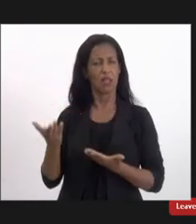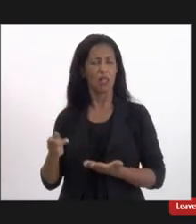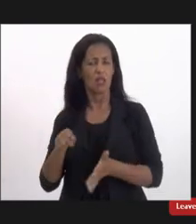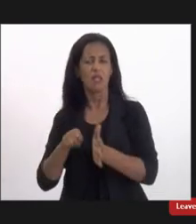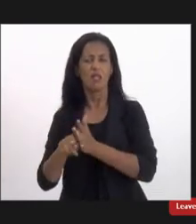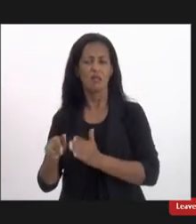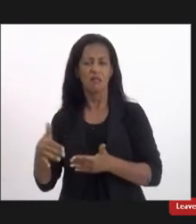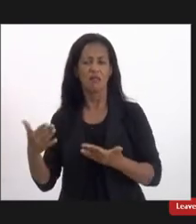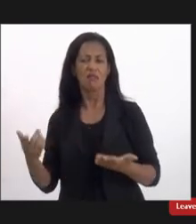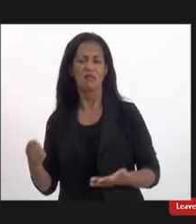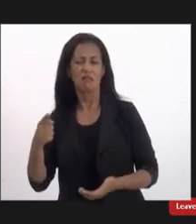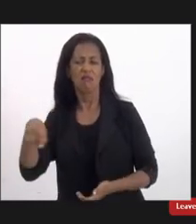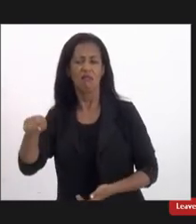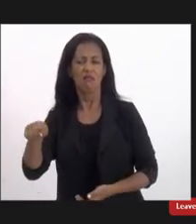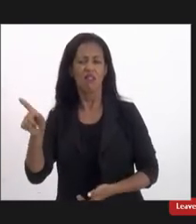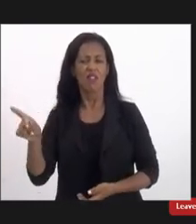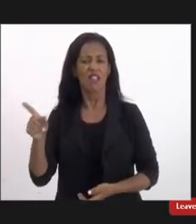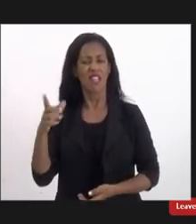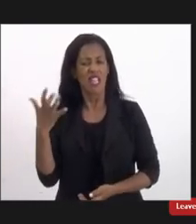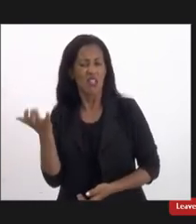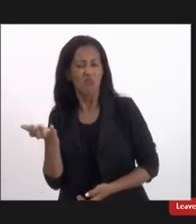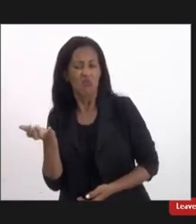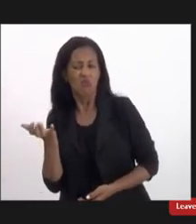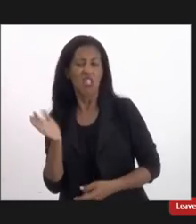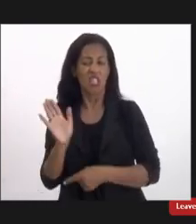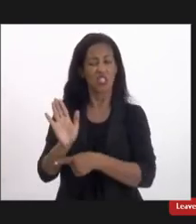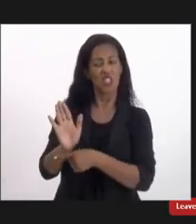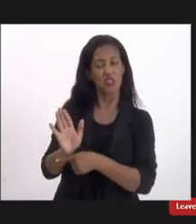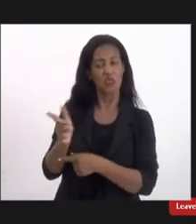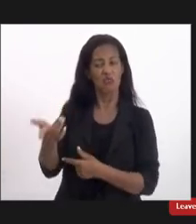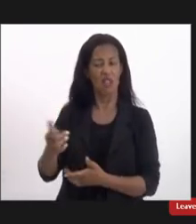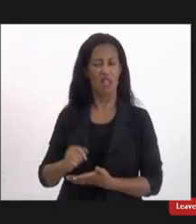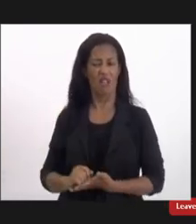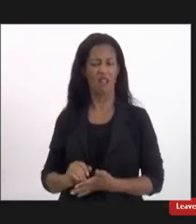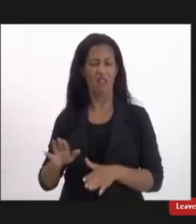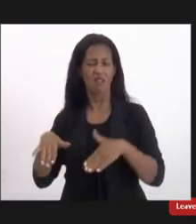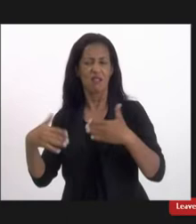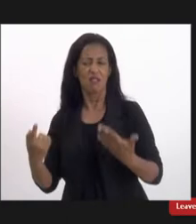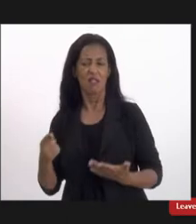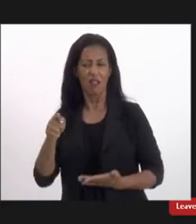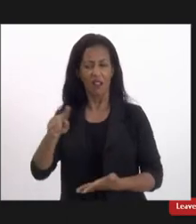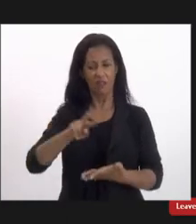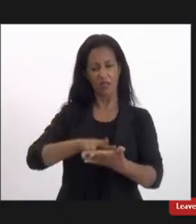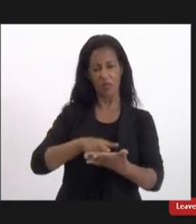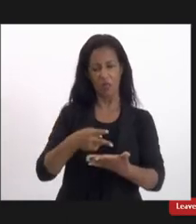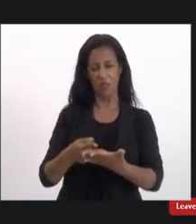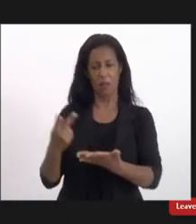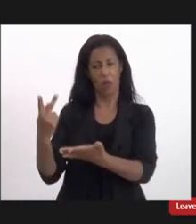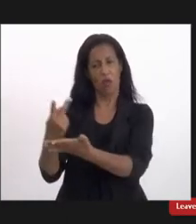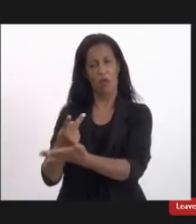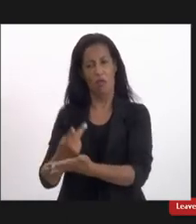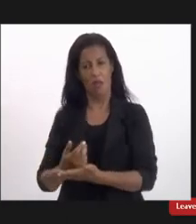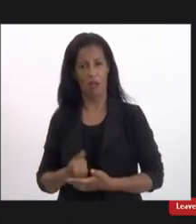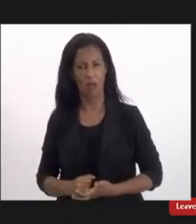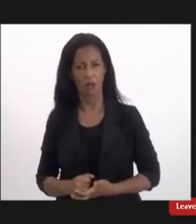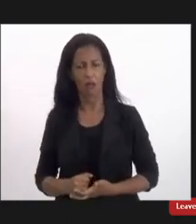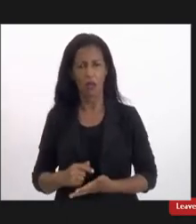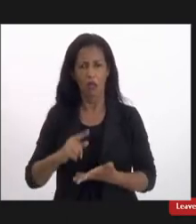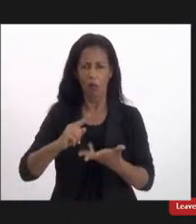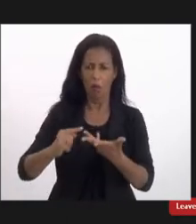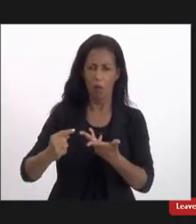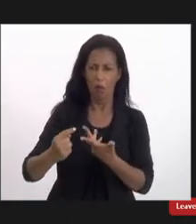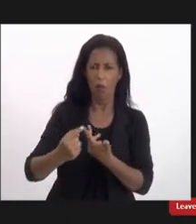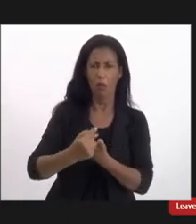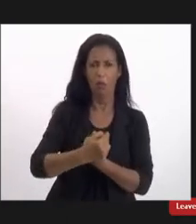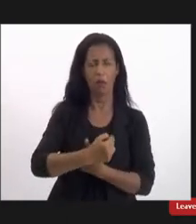ele não estava tentando te ajudar será que você não interpretou errado e isso tudo